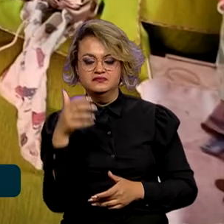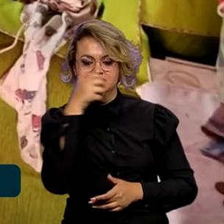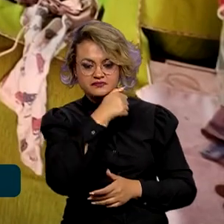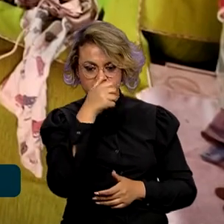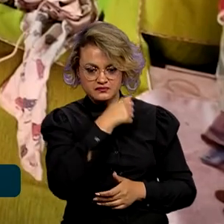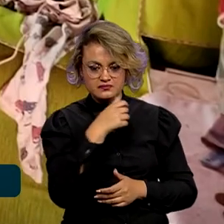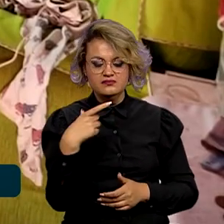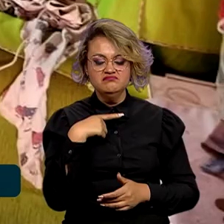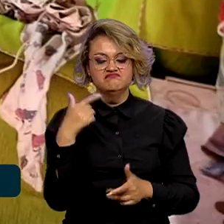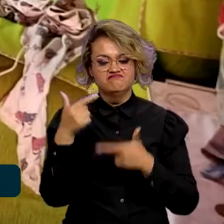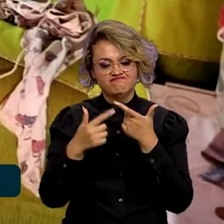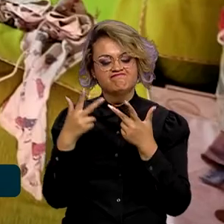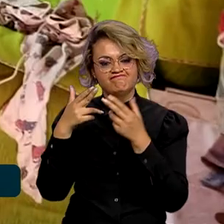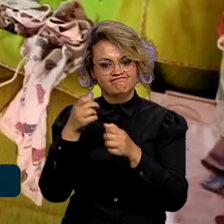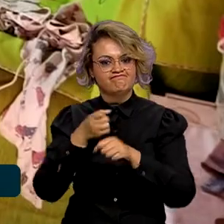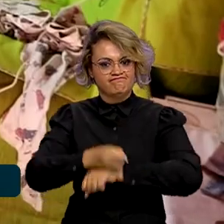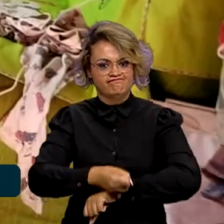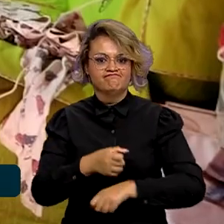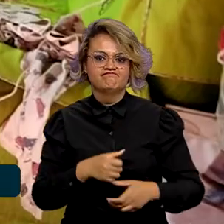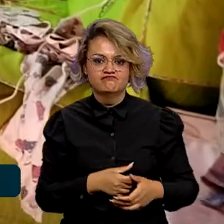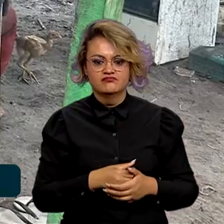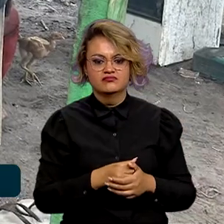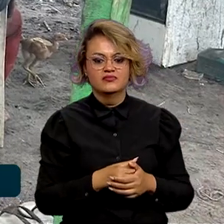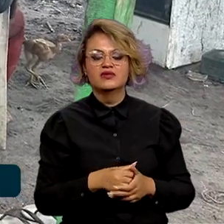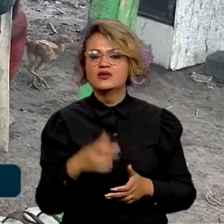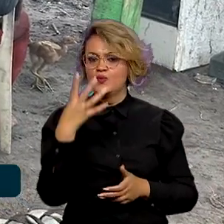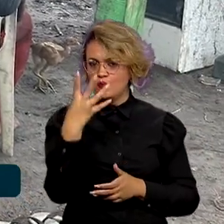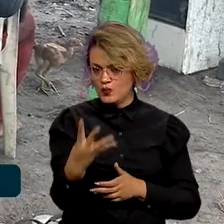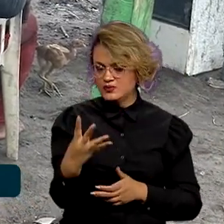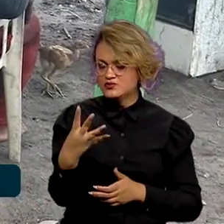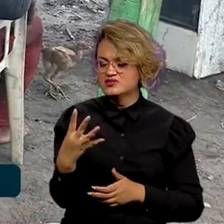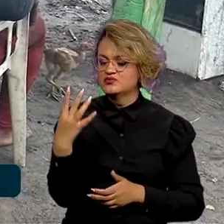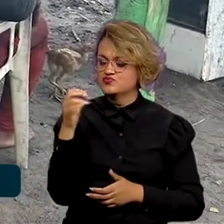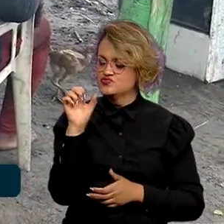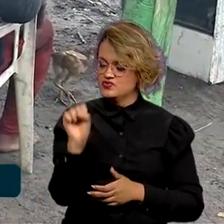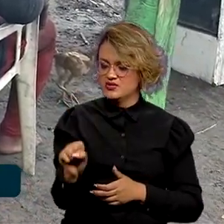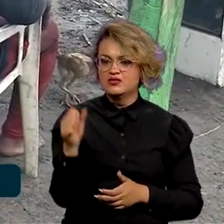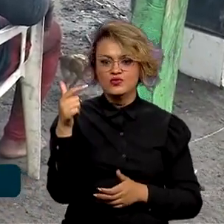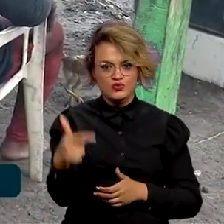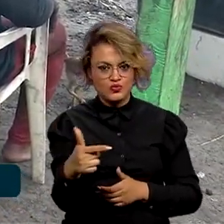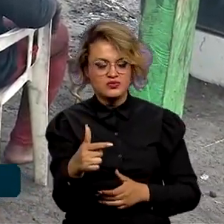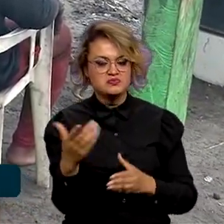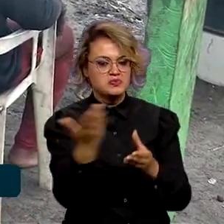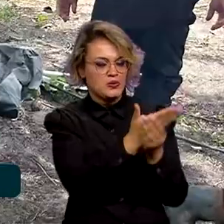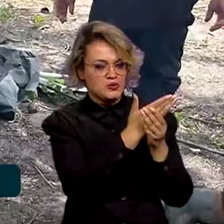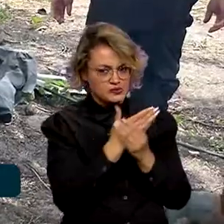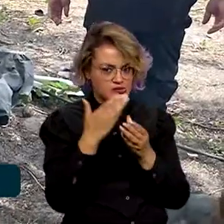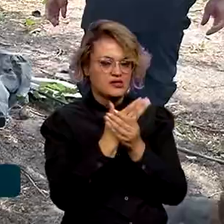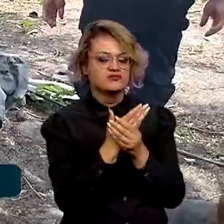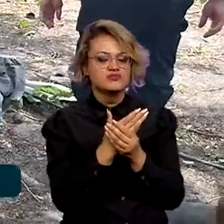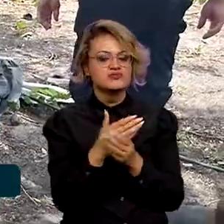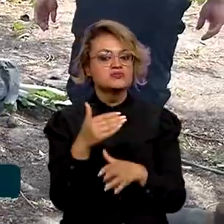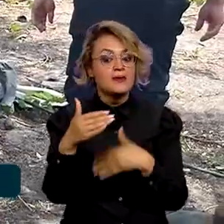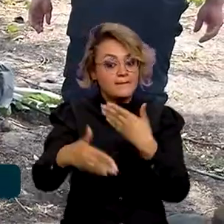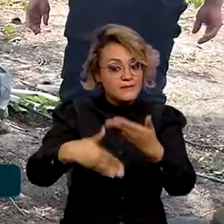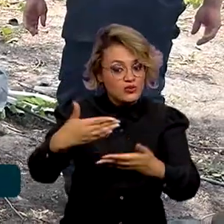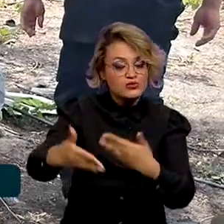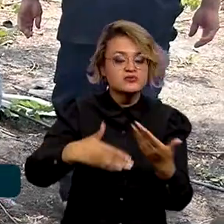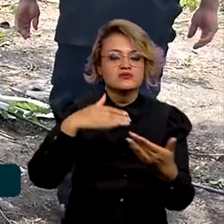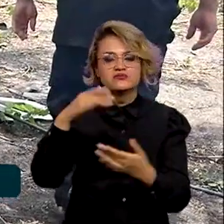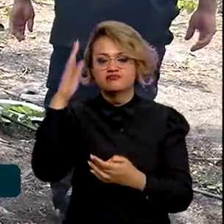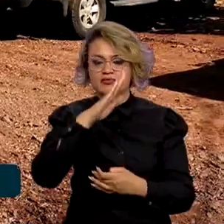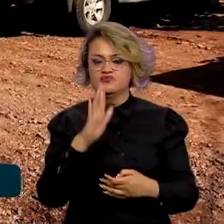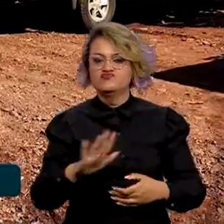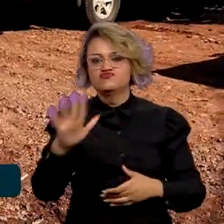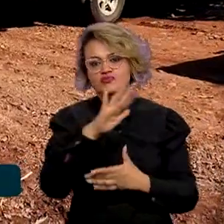resgatadas de trabalhos análogos à escravidão e 482 inquéritos estão em andamento em todo o